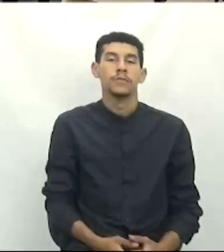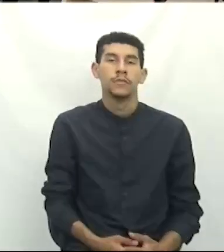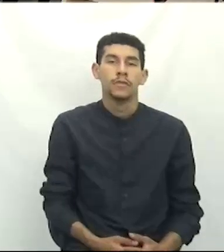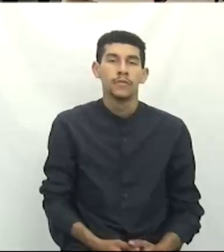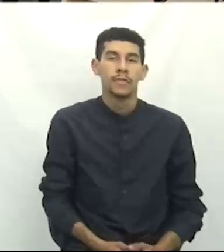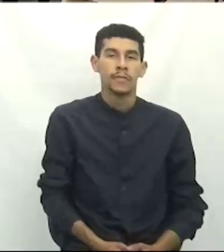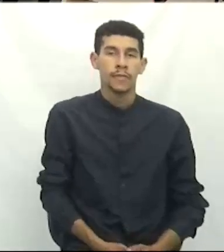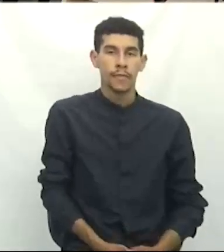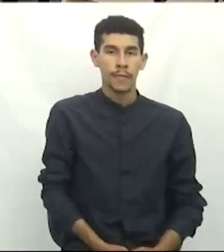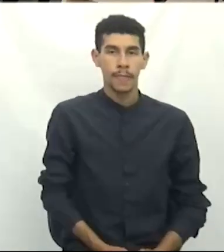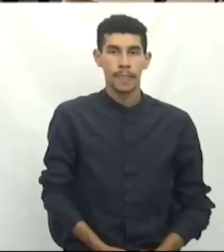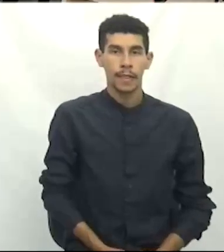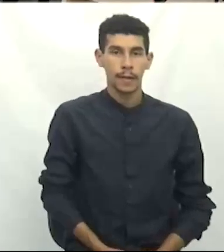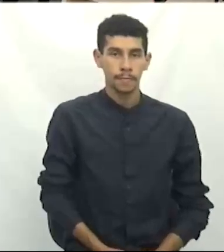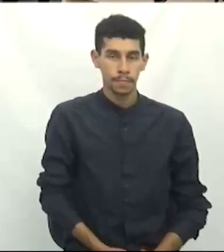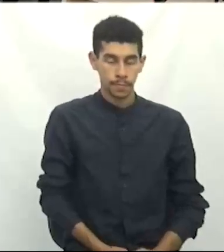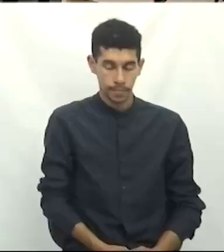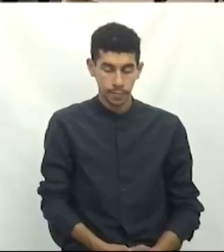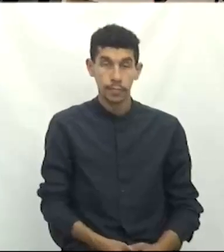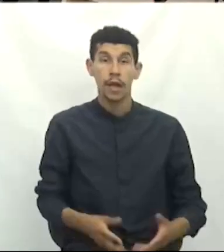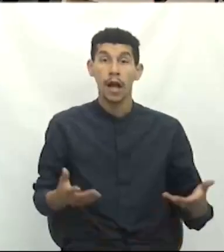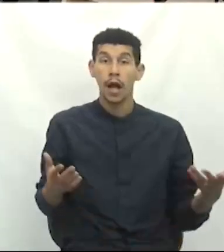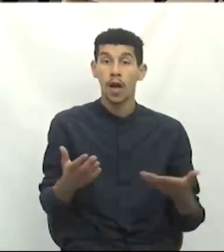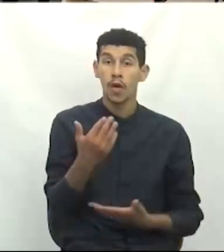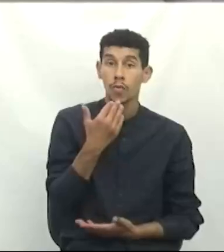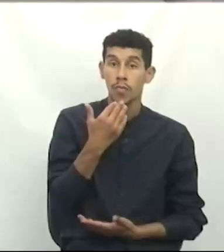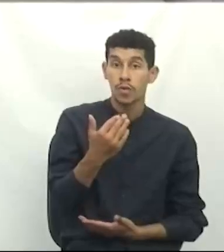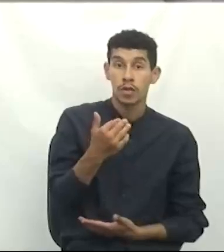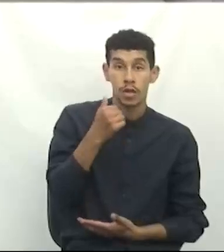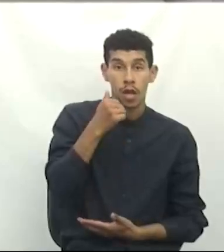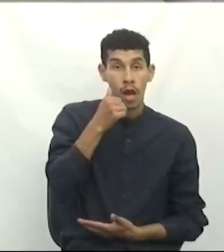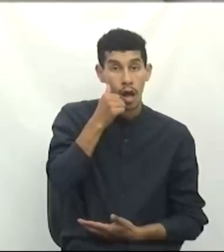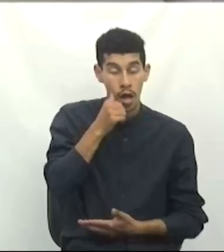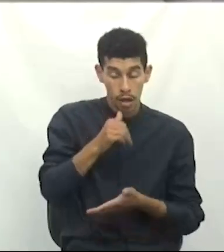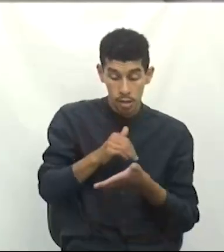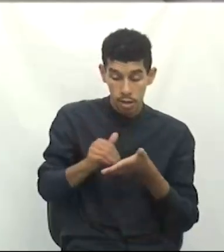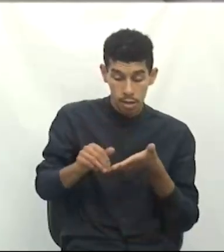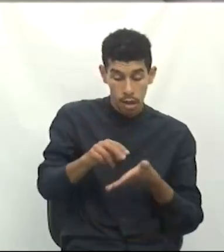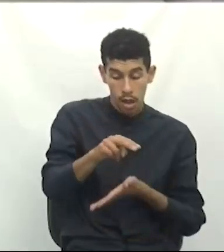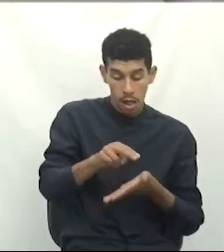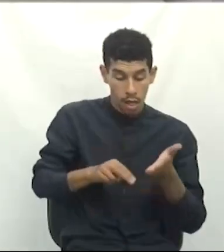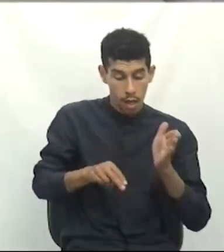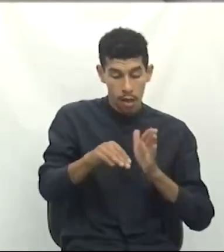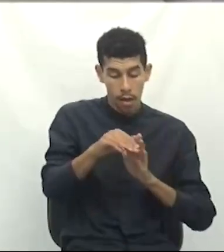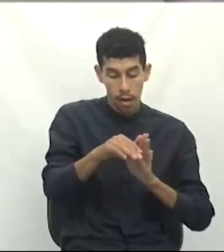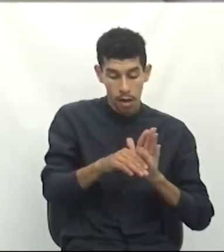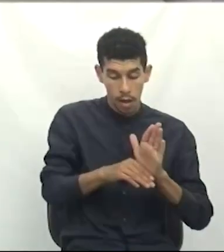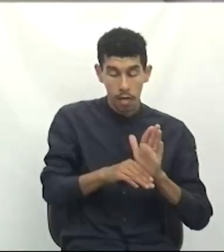Perfeito, obrigado. Solicito, então, a senhora secretária que faça a leitura das matérias.